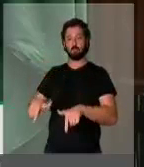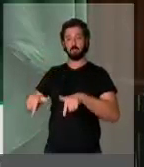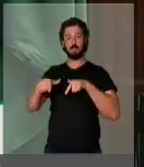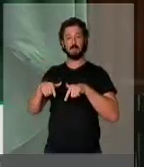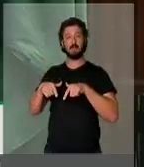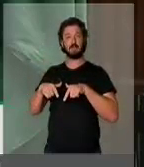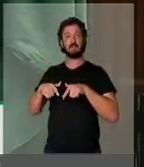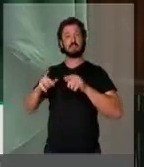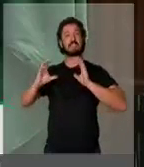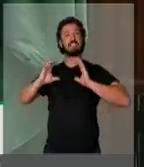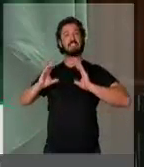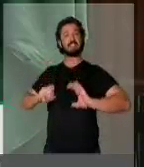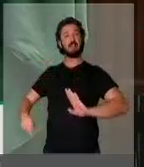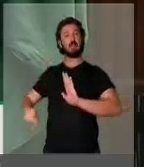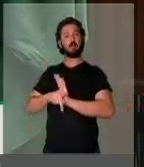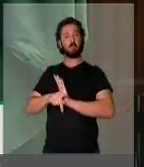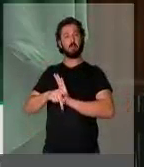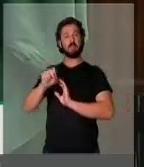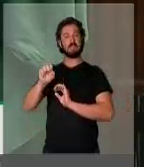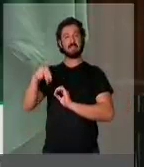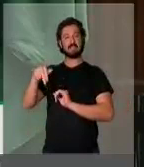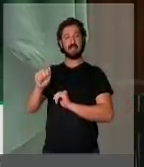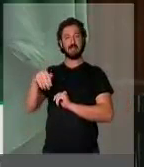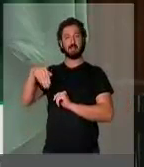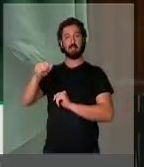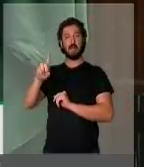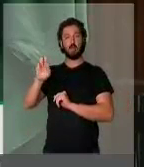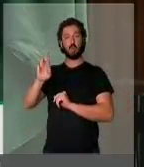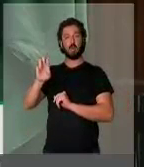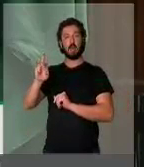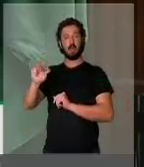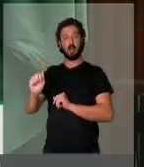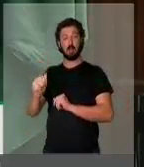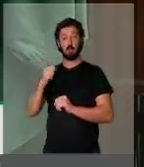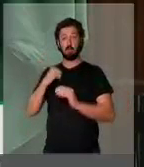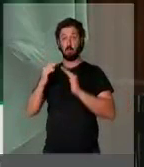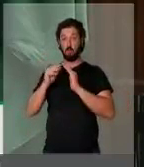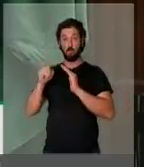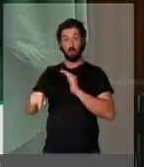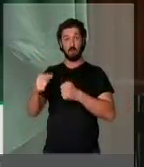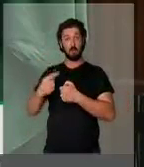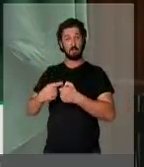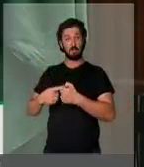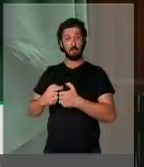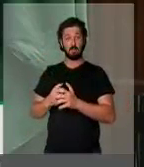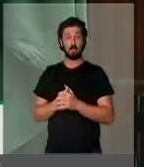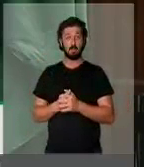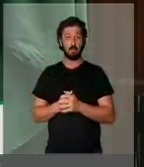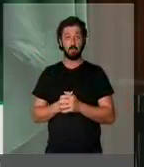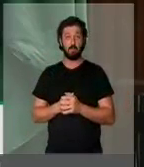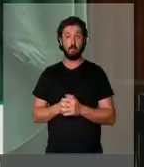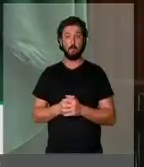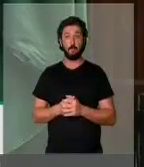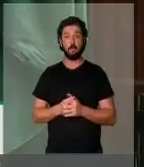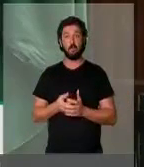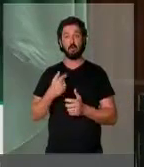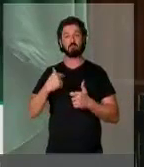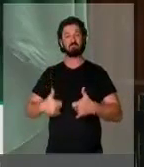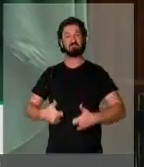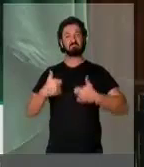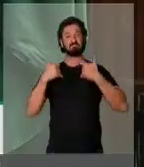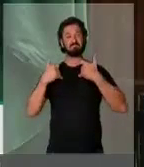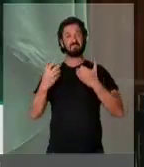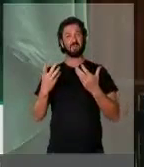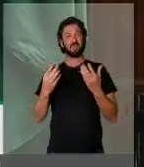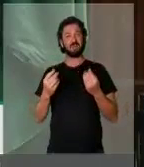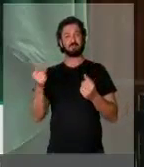cidadão senamadureirense, senhor presidente. Há mais de 20 anos eu resido naquele município e fiquei muito honrado